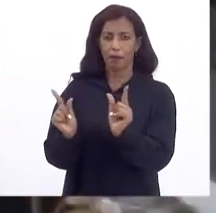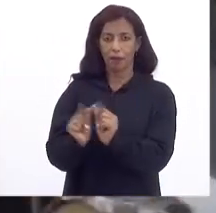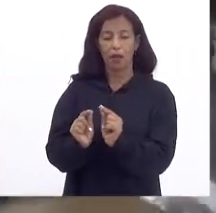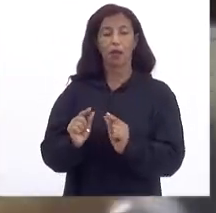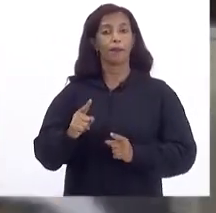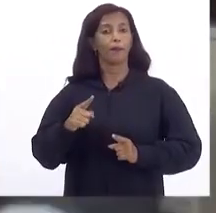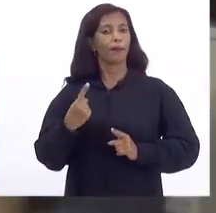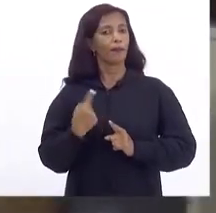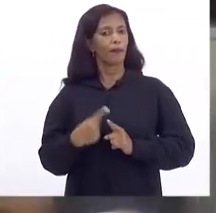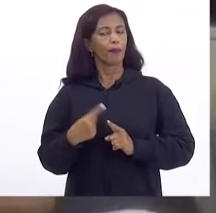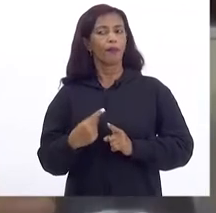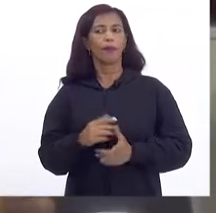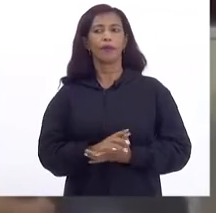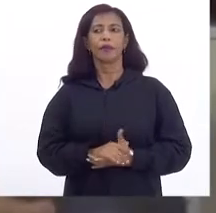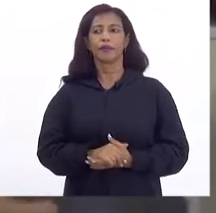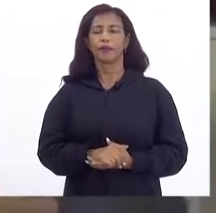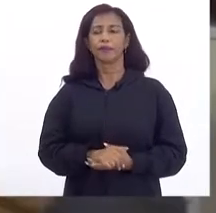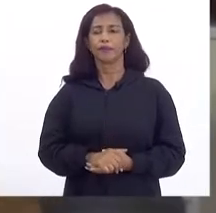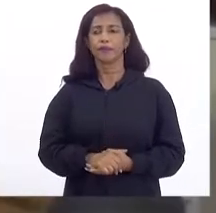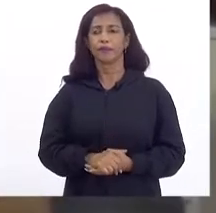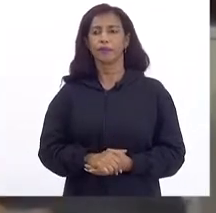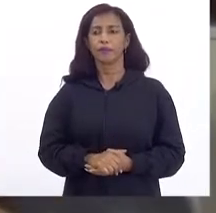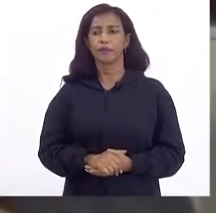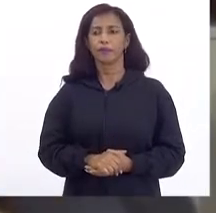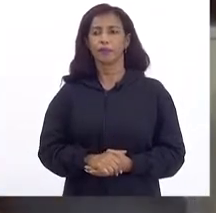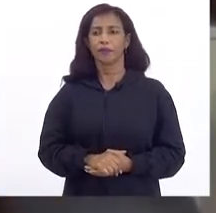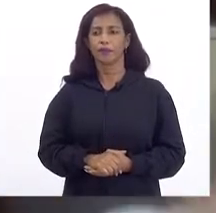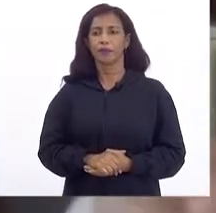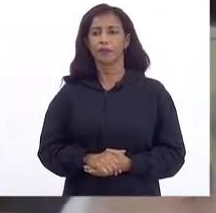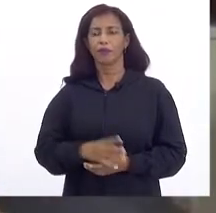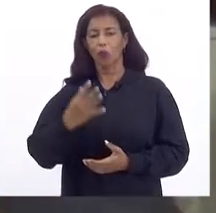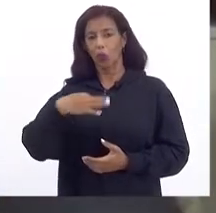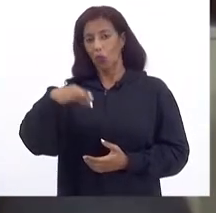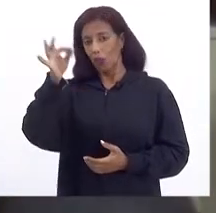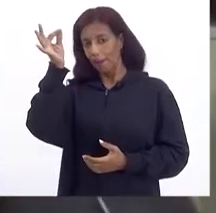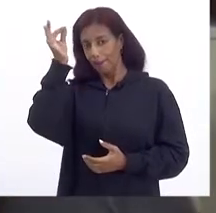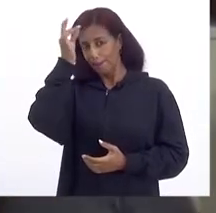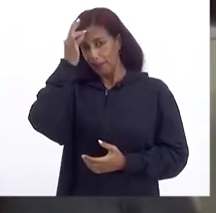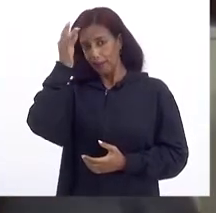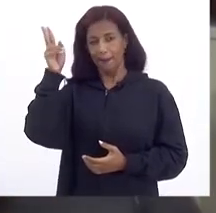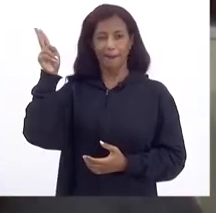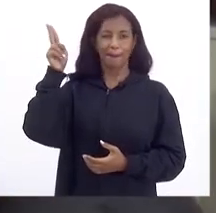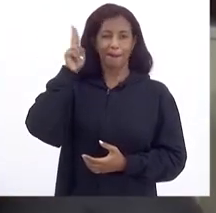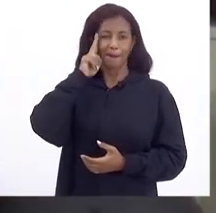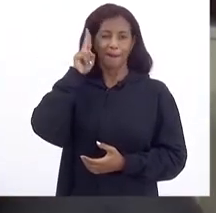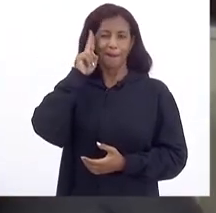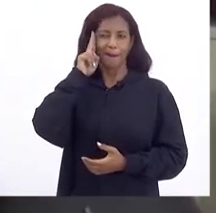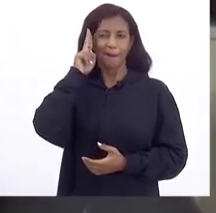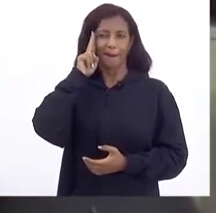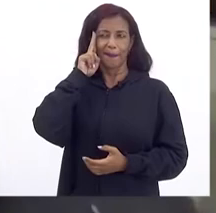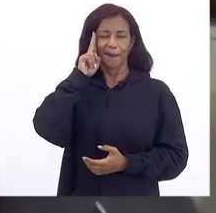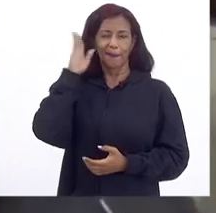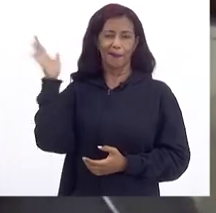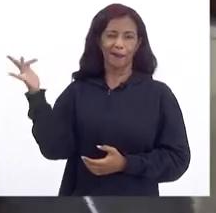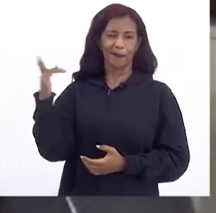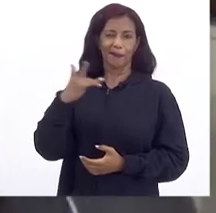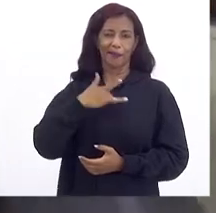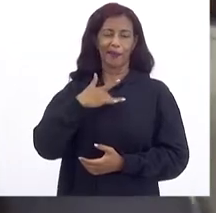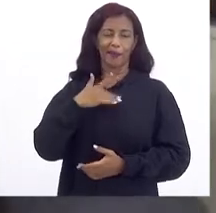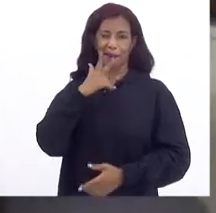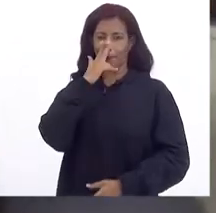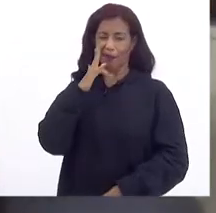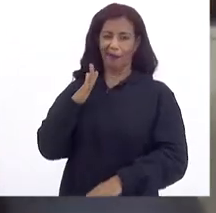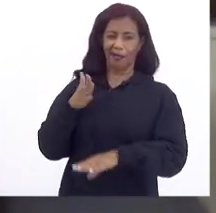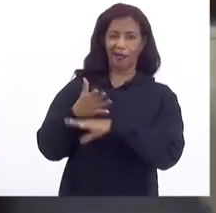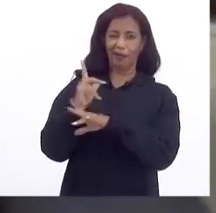que O O O espírito Militar Ele é muito Afeto Abreviações